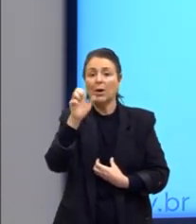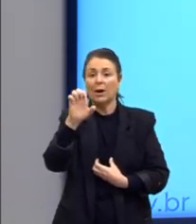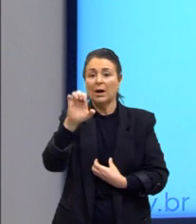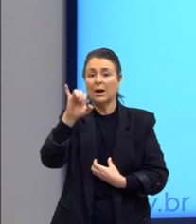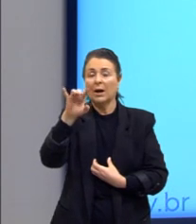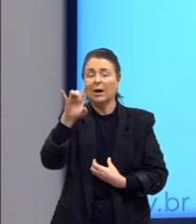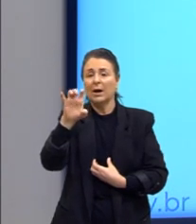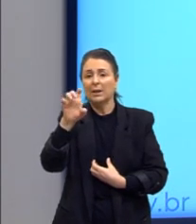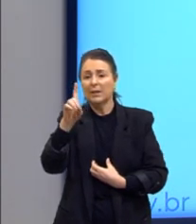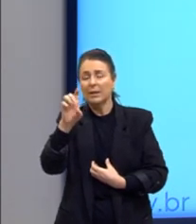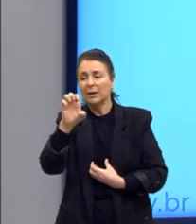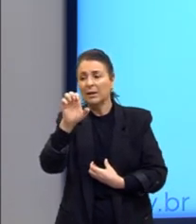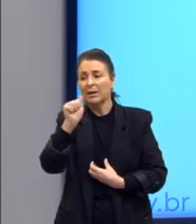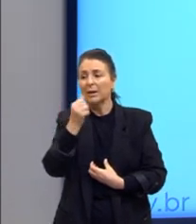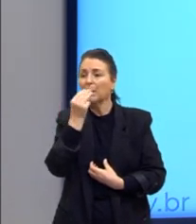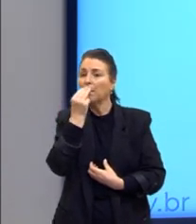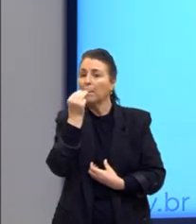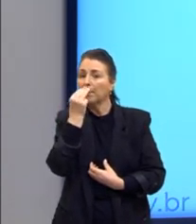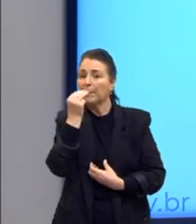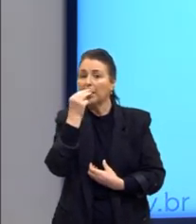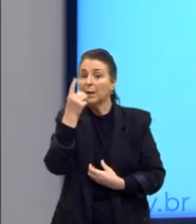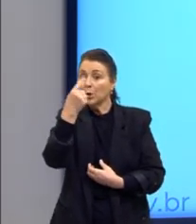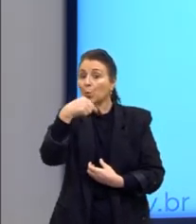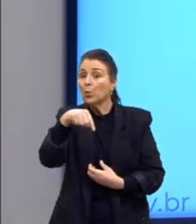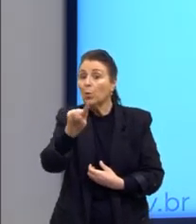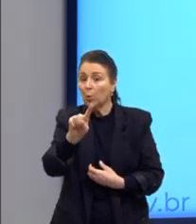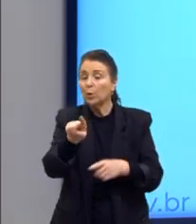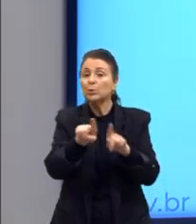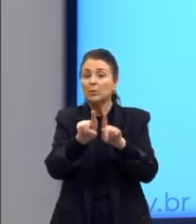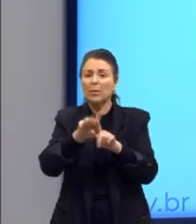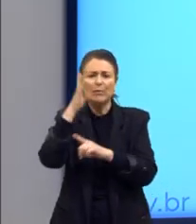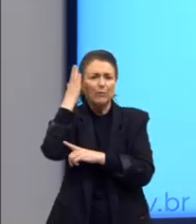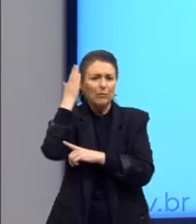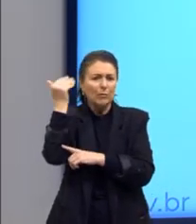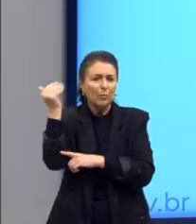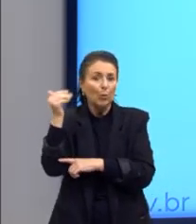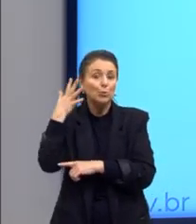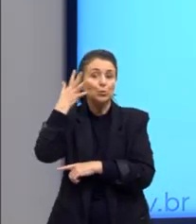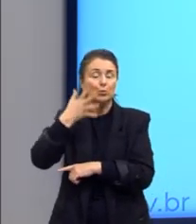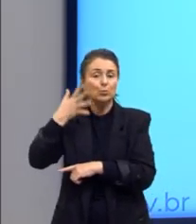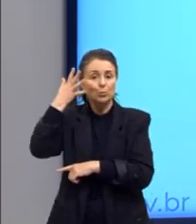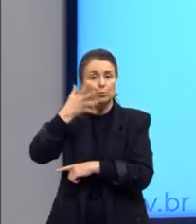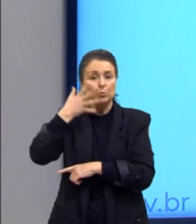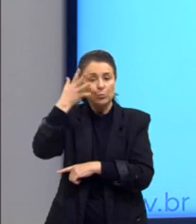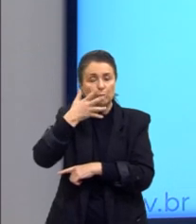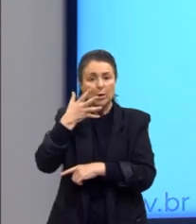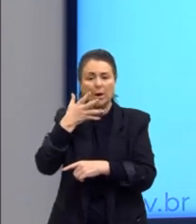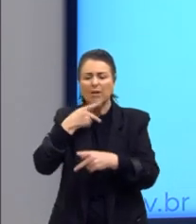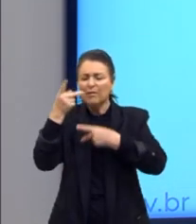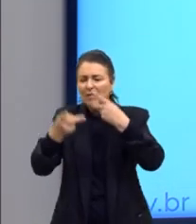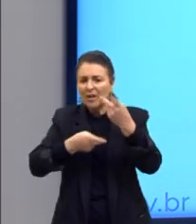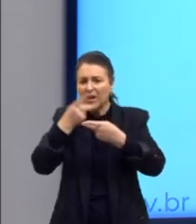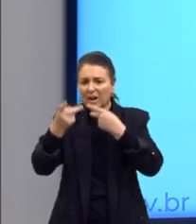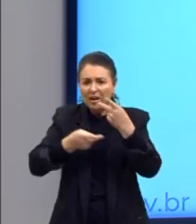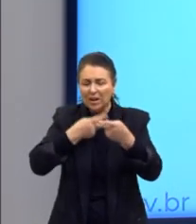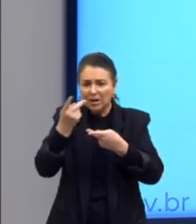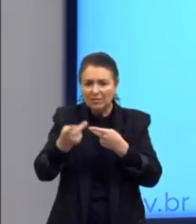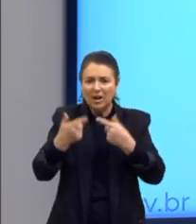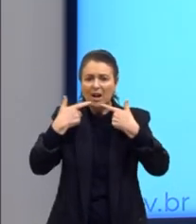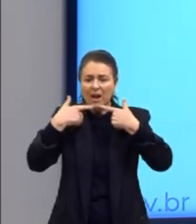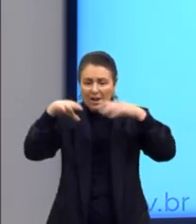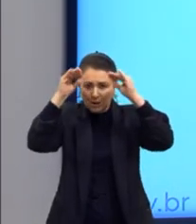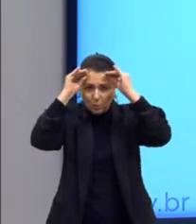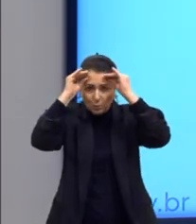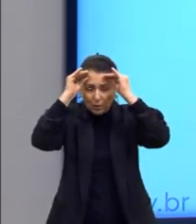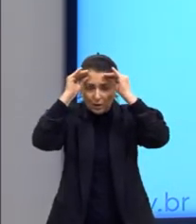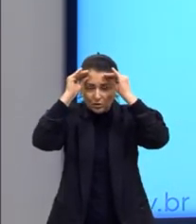Wittgenstein, com a questão do discurso, que é a fala, a linguagem,